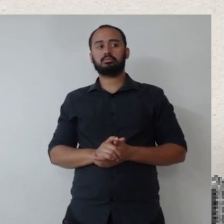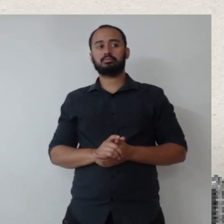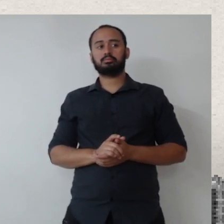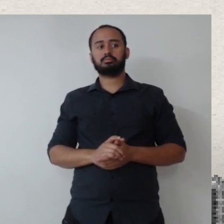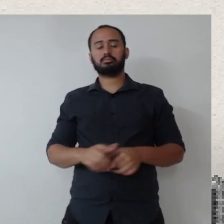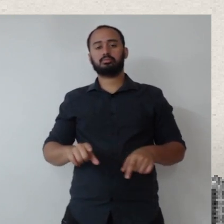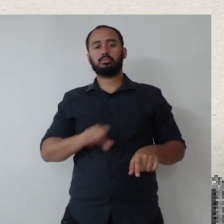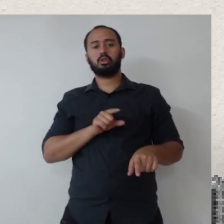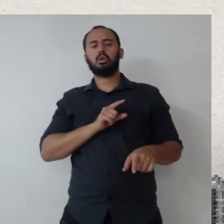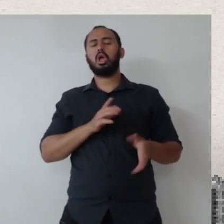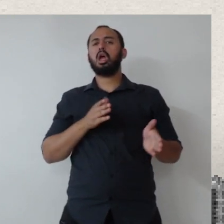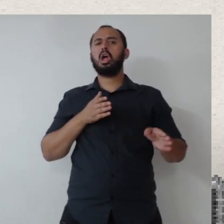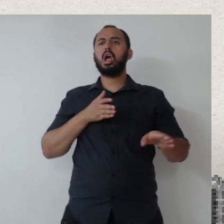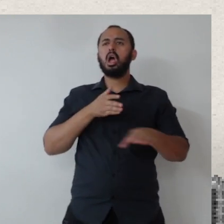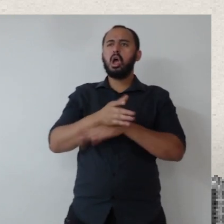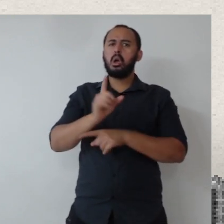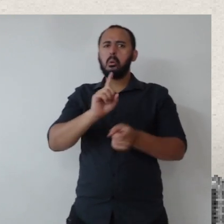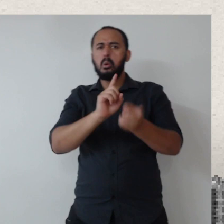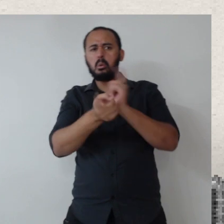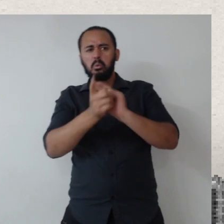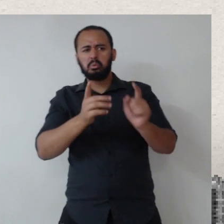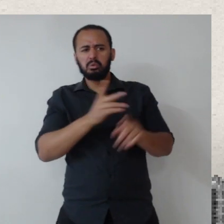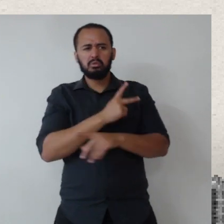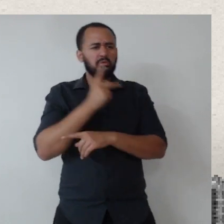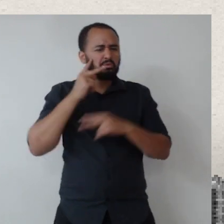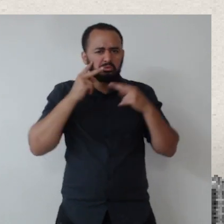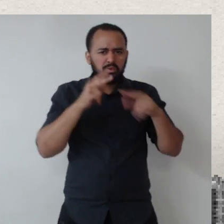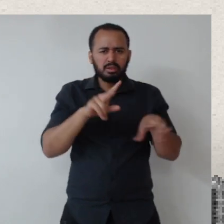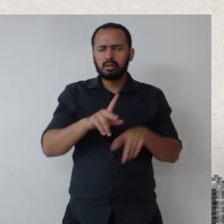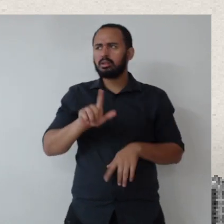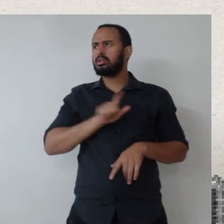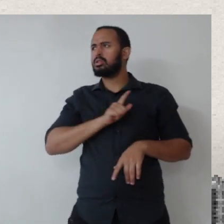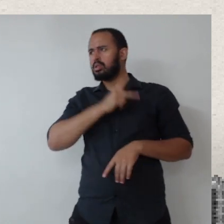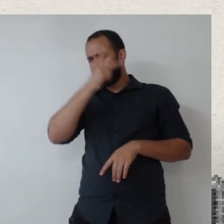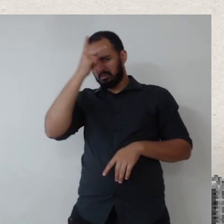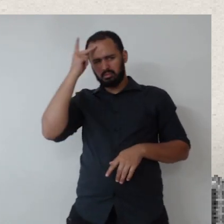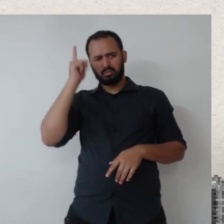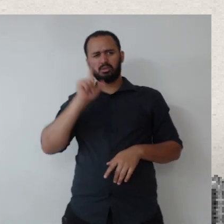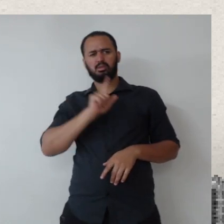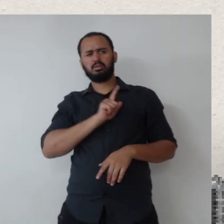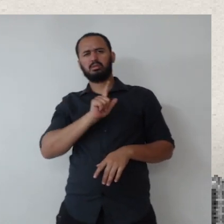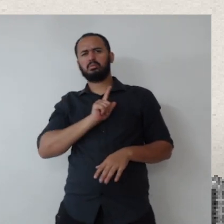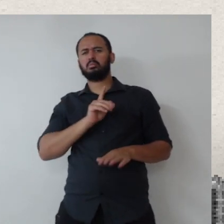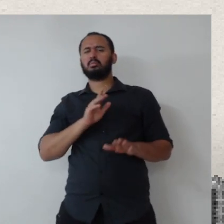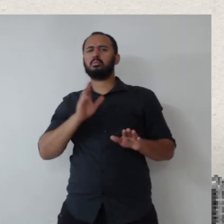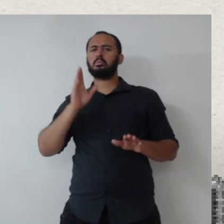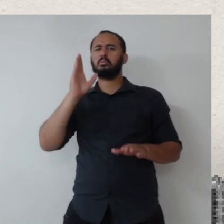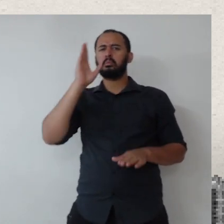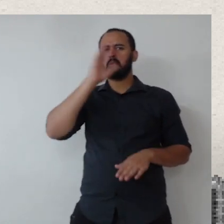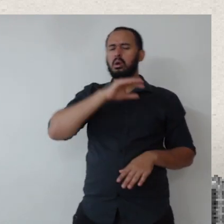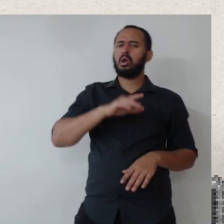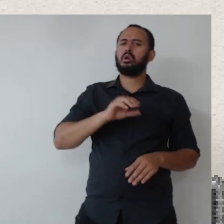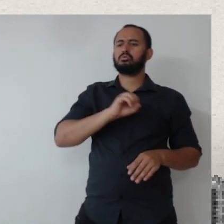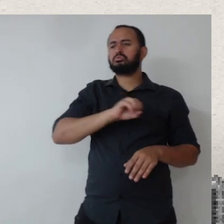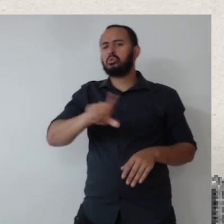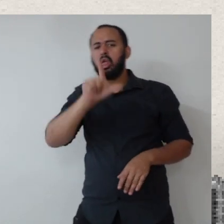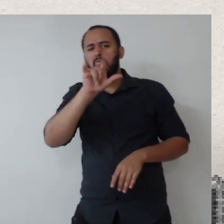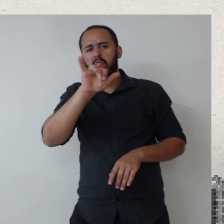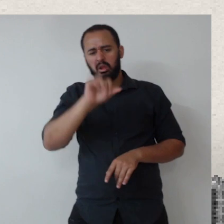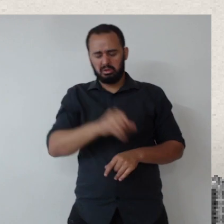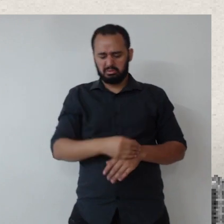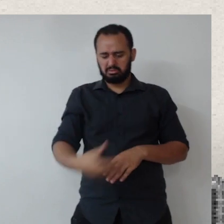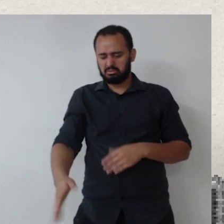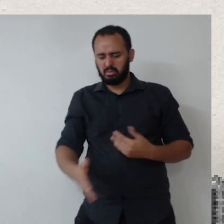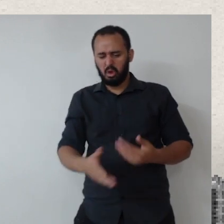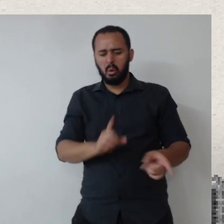A gente anda pelas ruas e a gente vê que as pessoas ainda têm maus hábitos, né? De jogar lixo na rua,